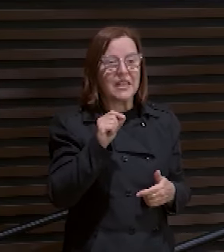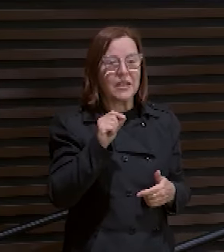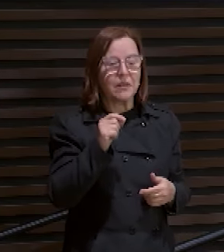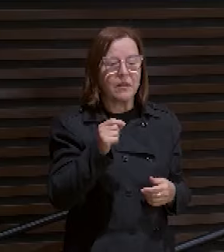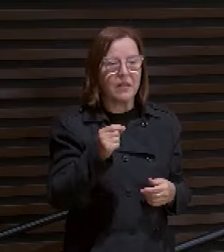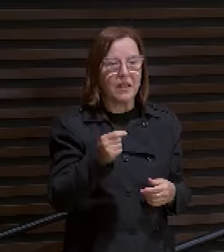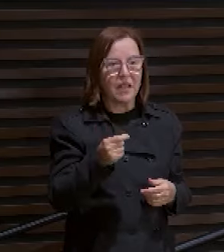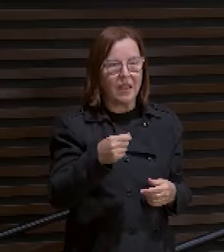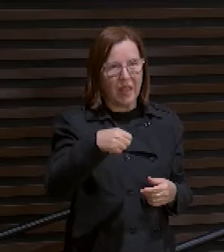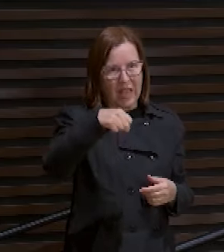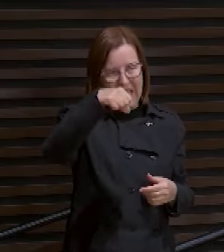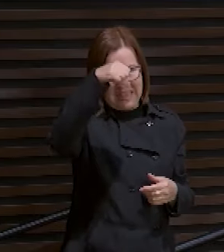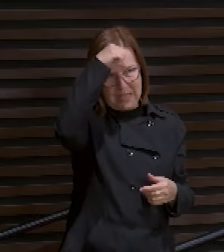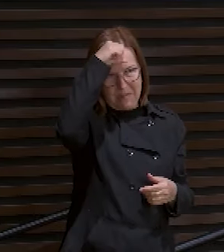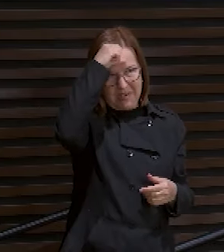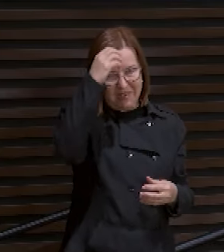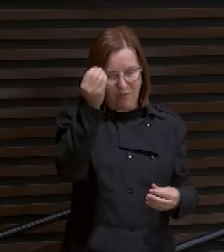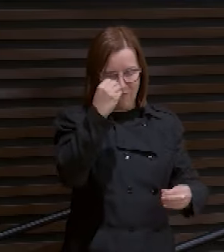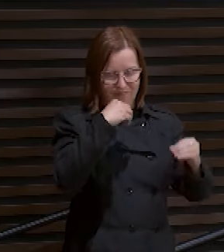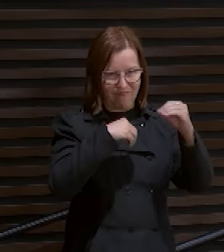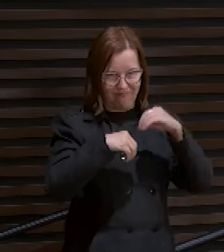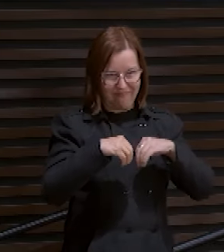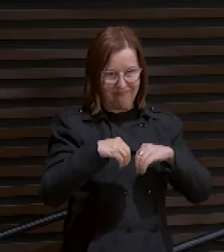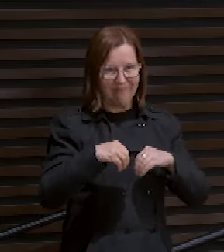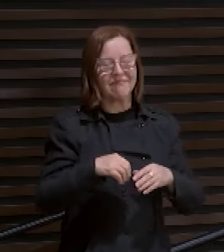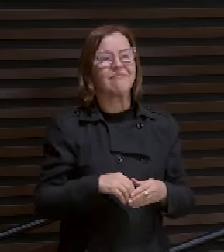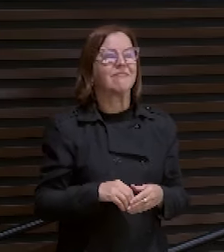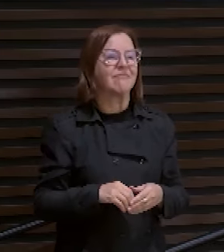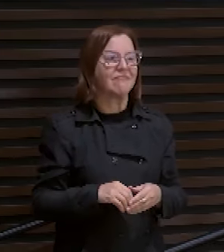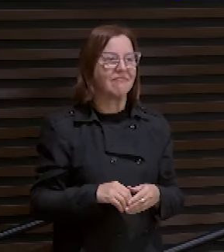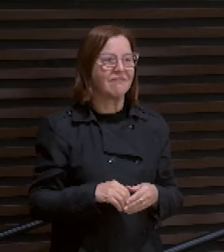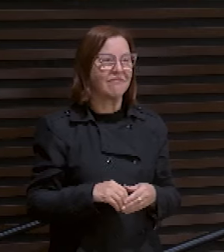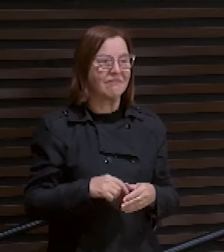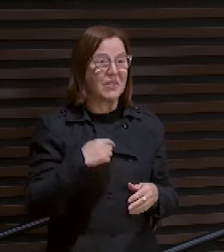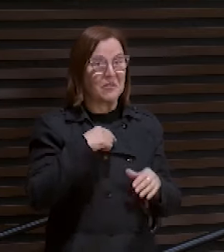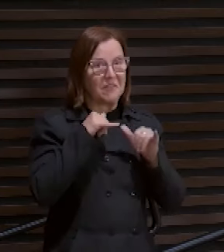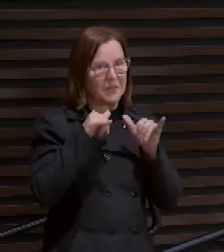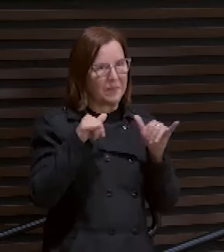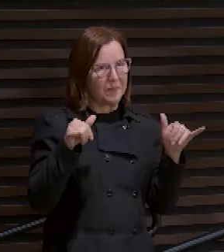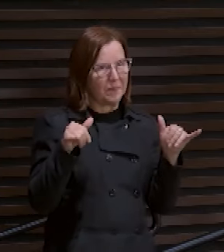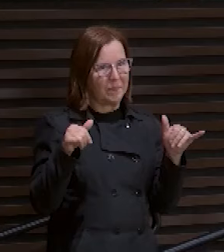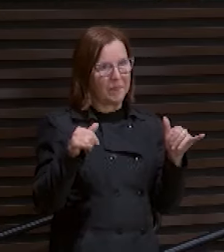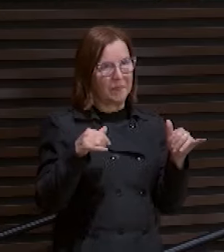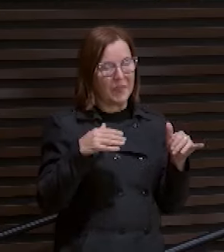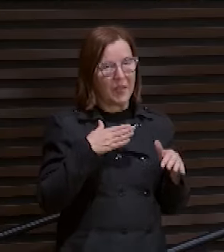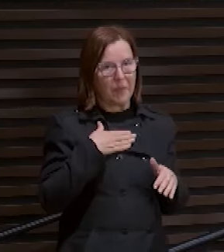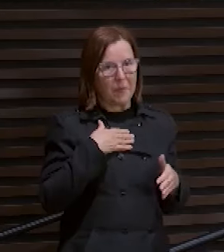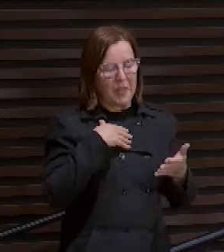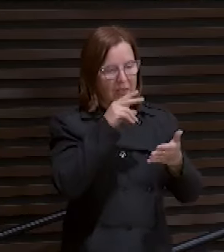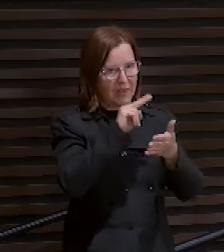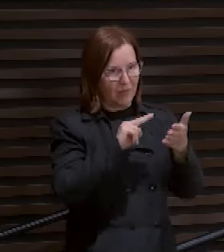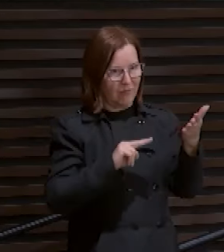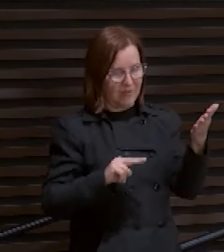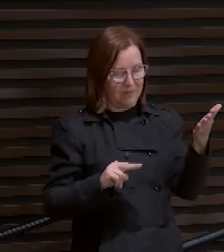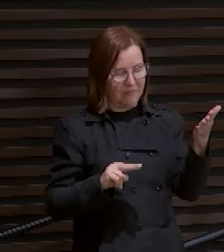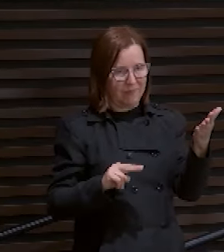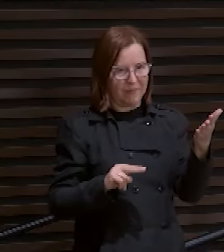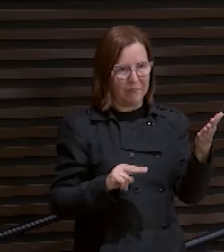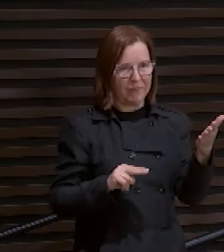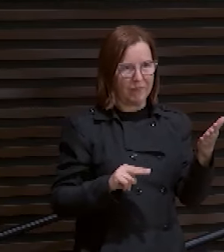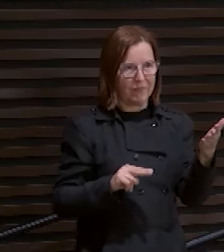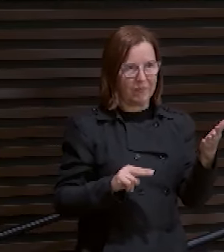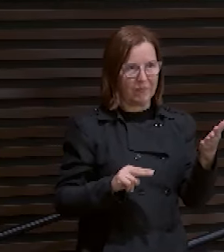eu vou dizer uma coisa para vocês, na minha leitura, por favor, na minha leitura,